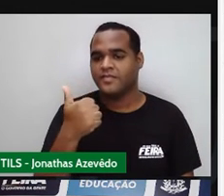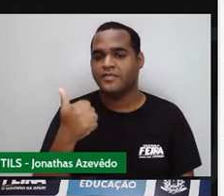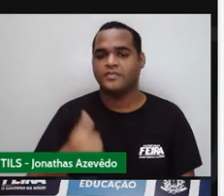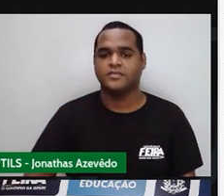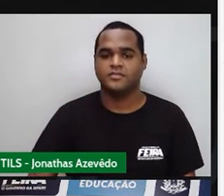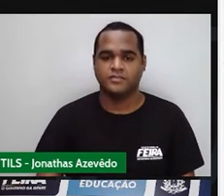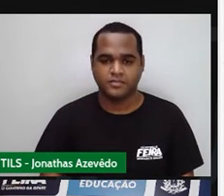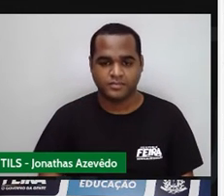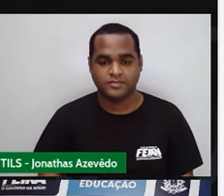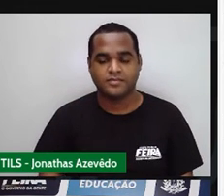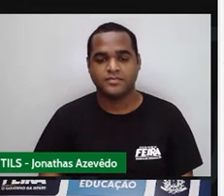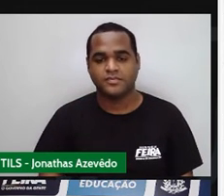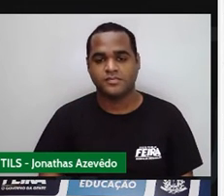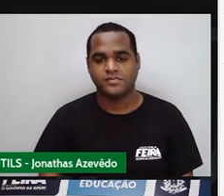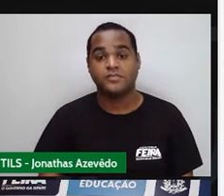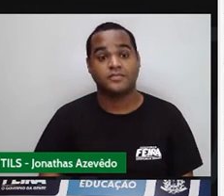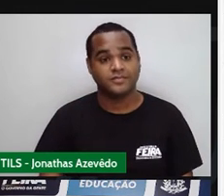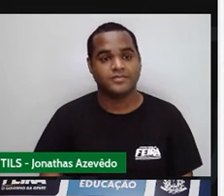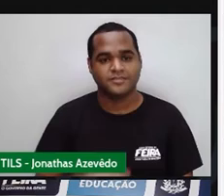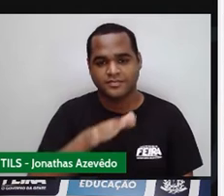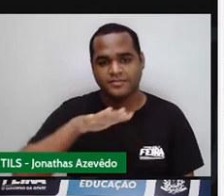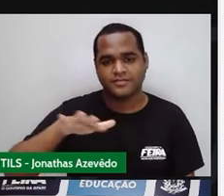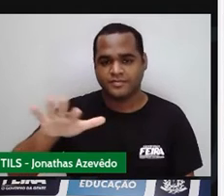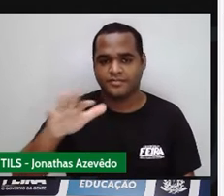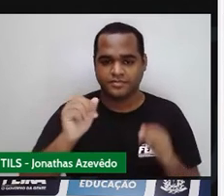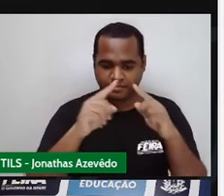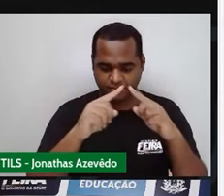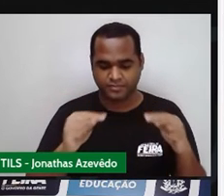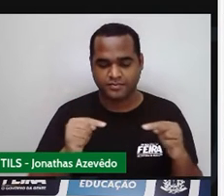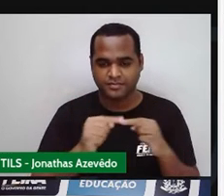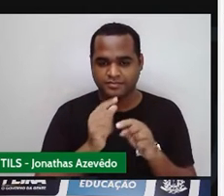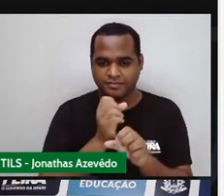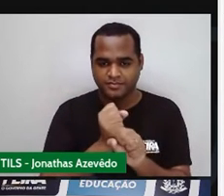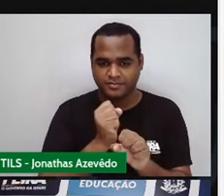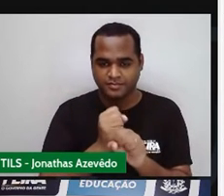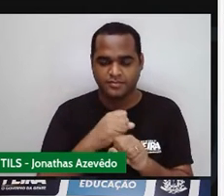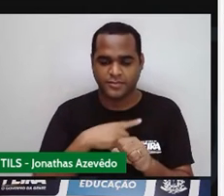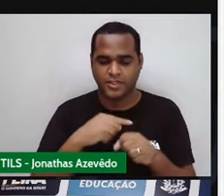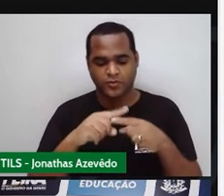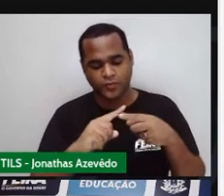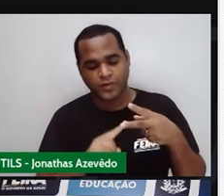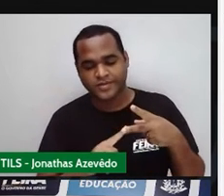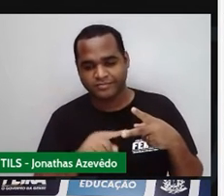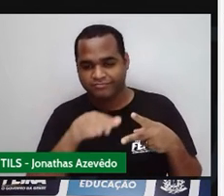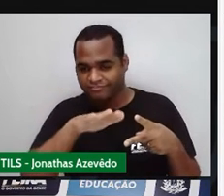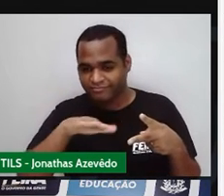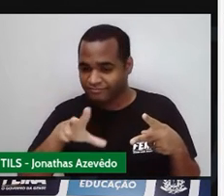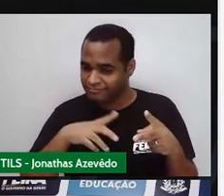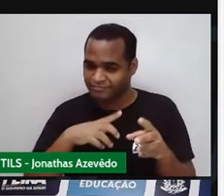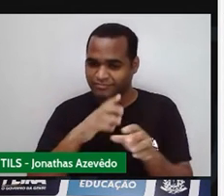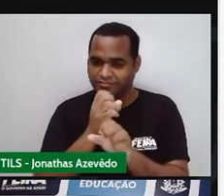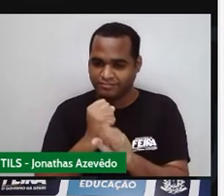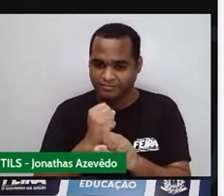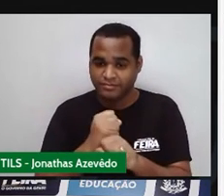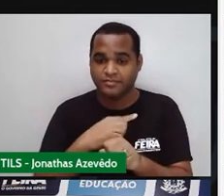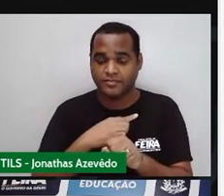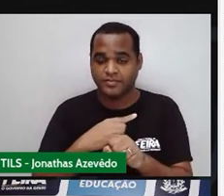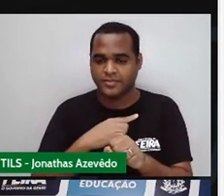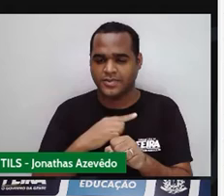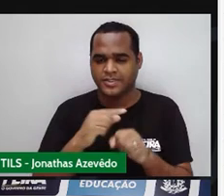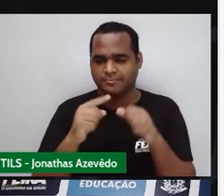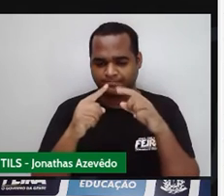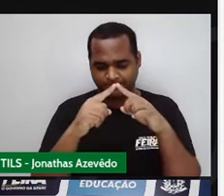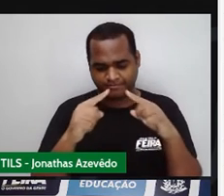Então, o trapézio foi formado com dois triângulos. Calculamos as áreas dos dois triângulos.